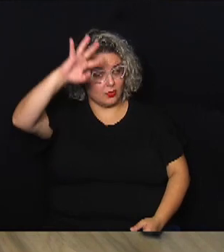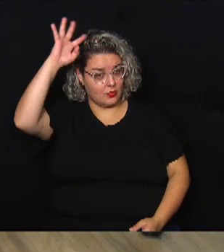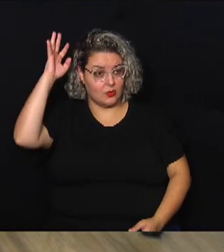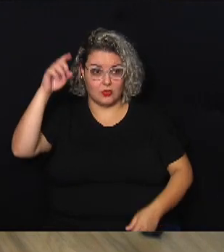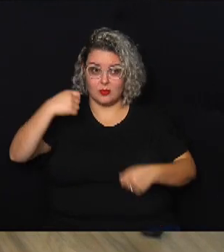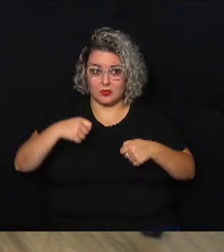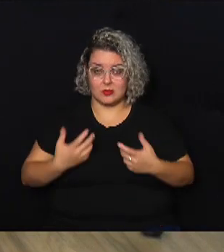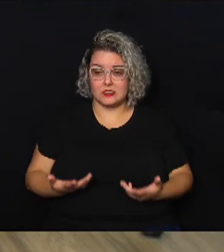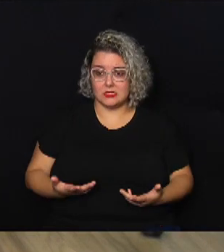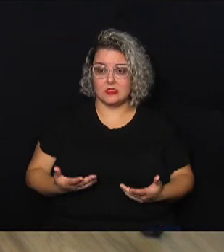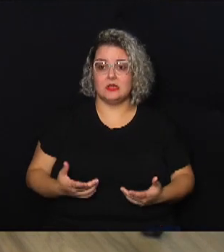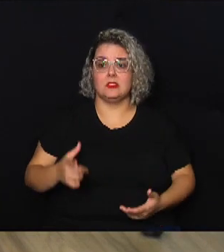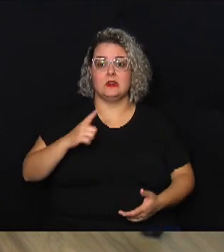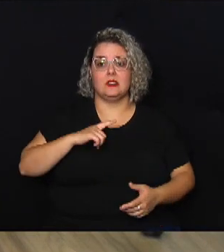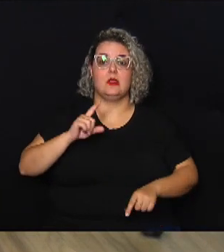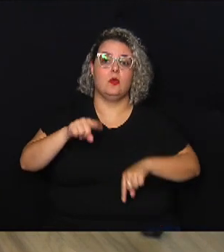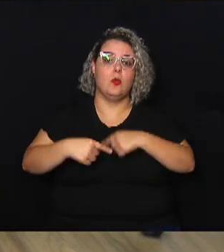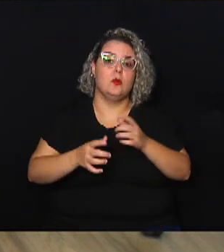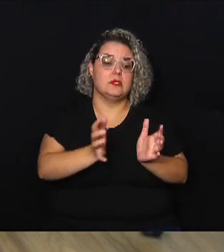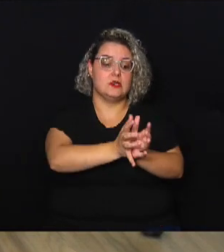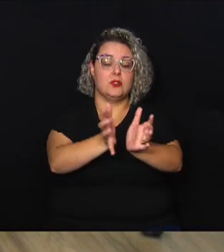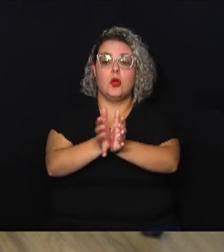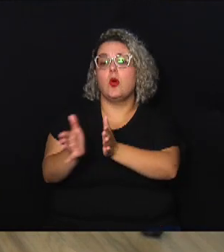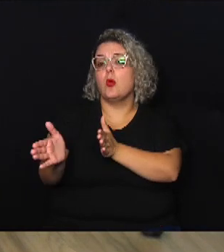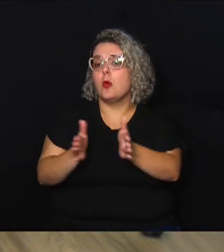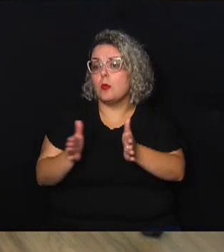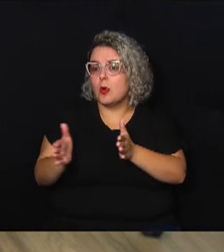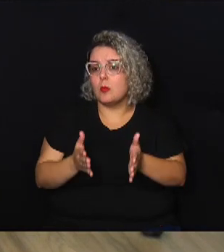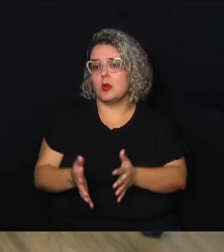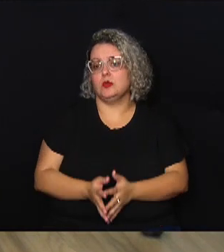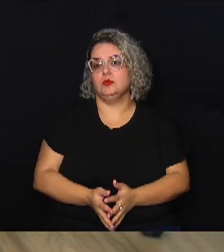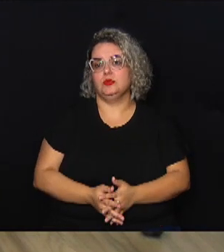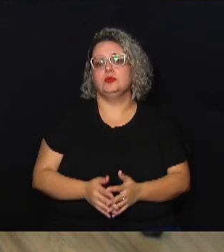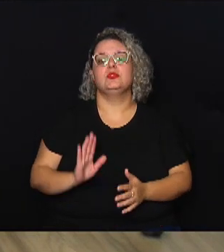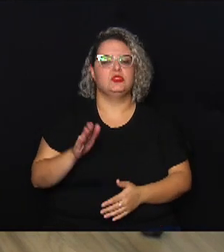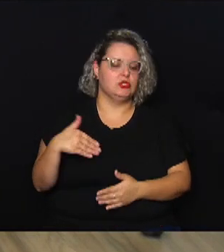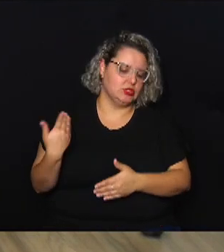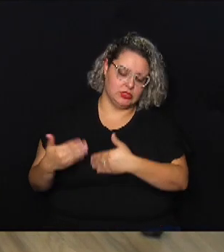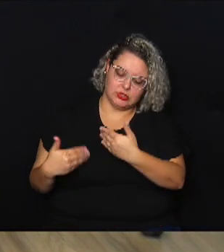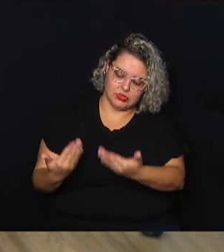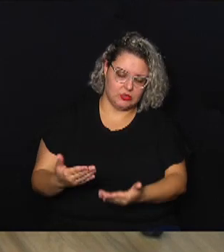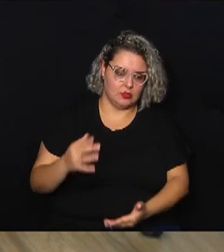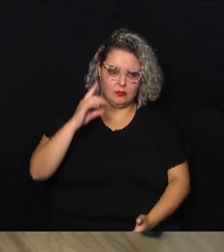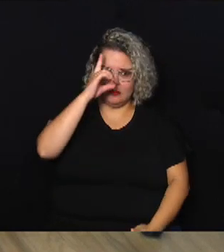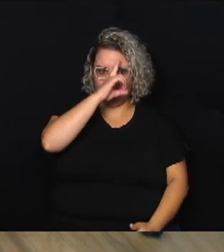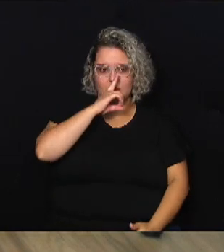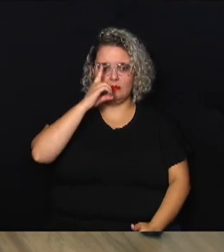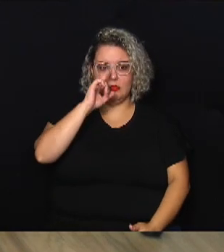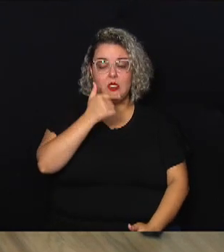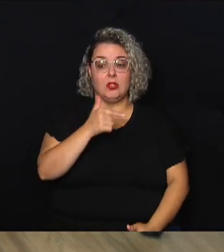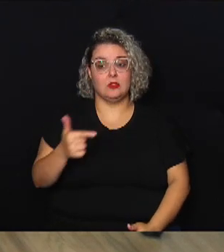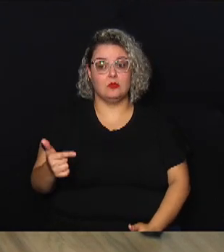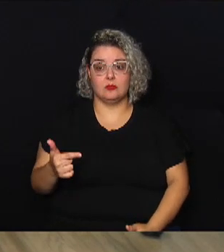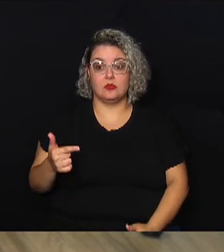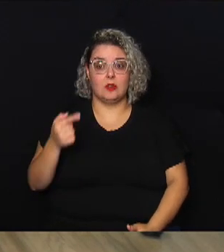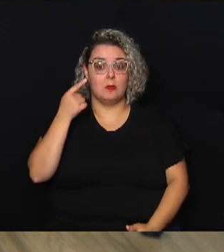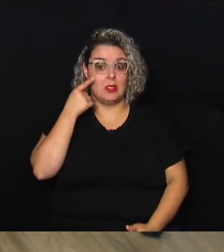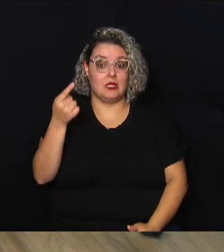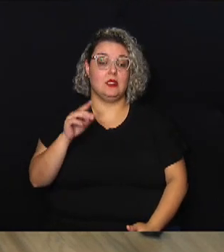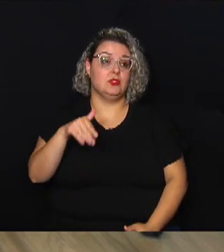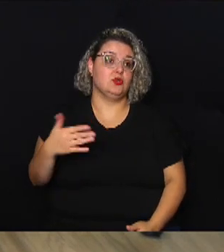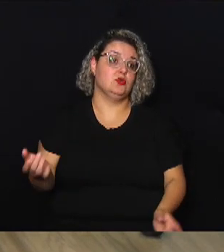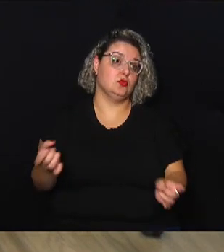até pelo período que ela já está em andamento desde domingo e não há uma previsão de término em